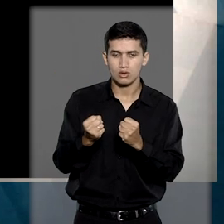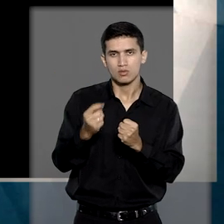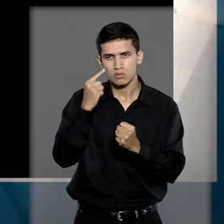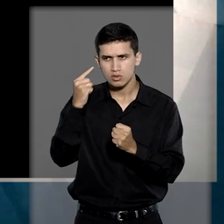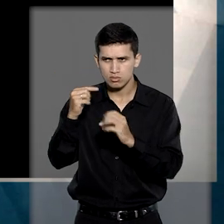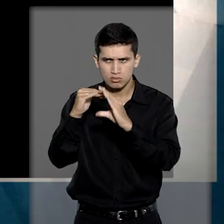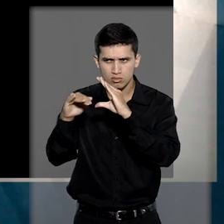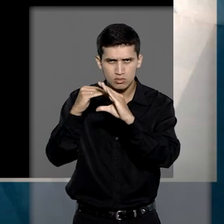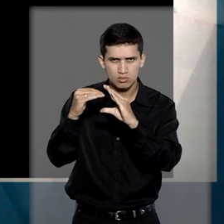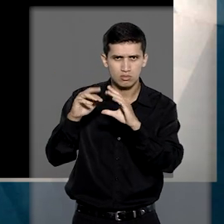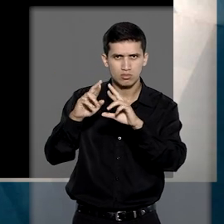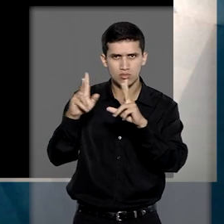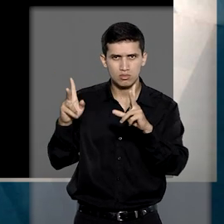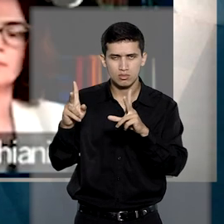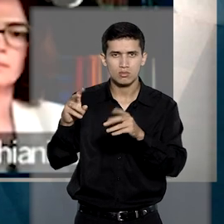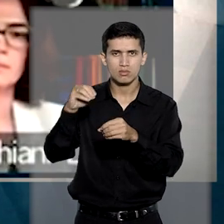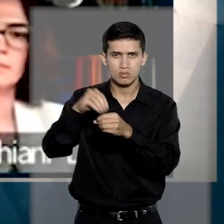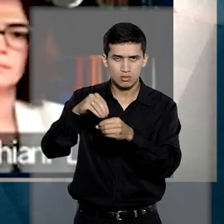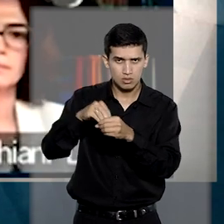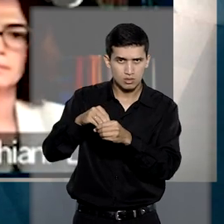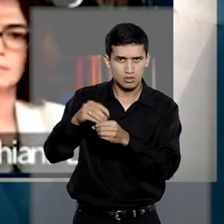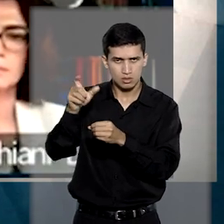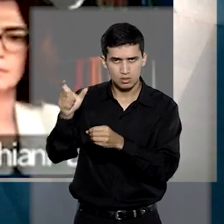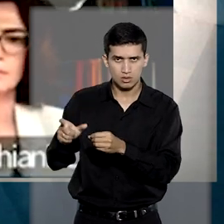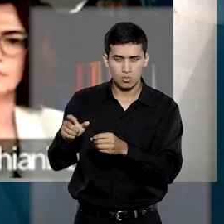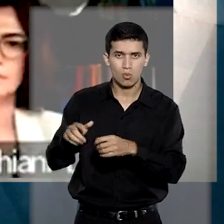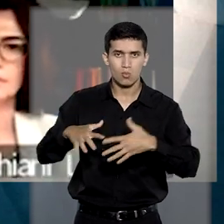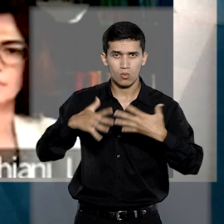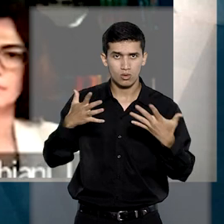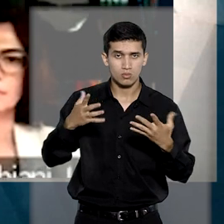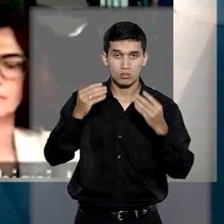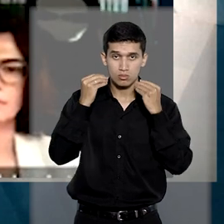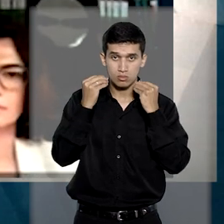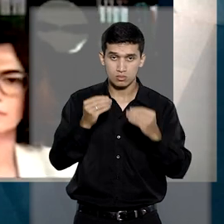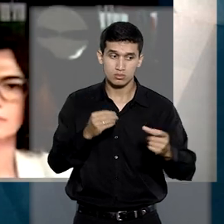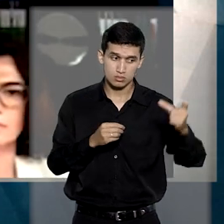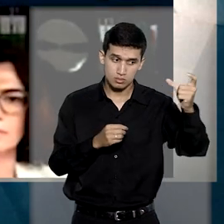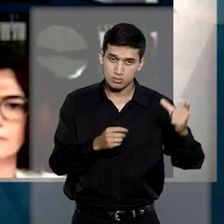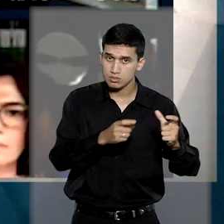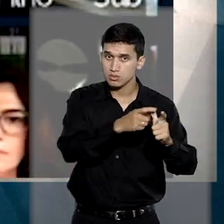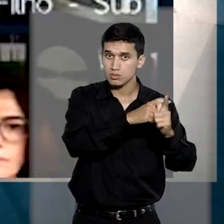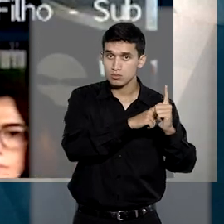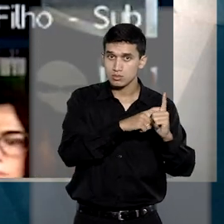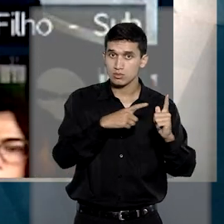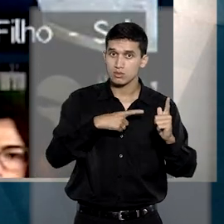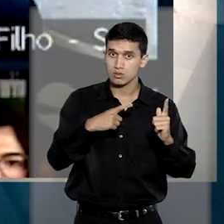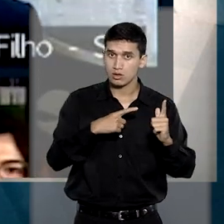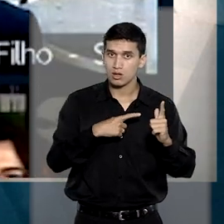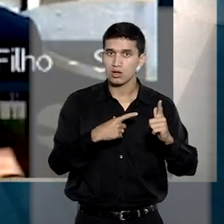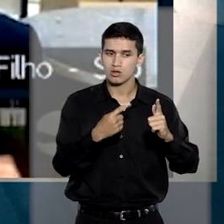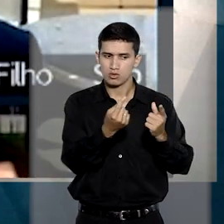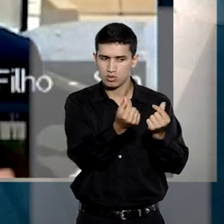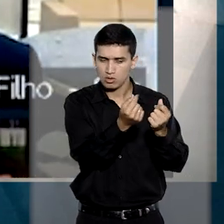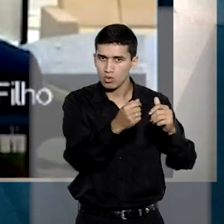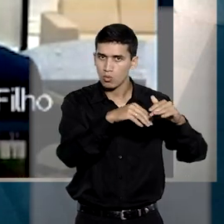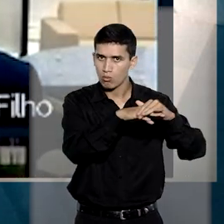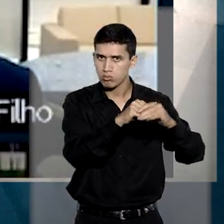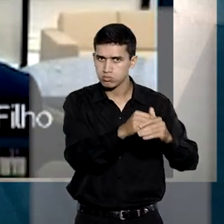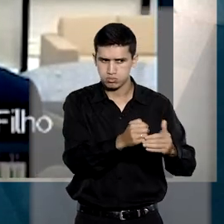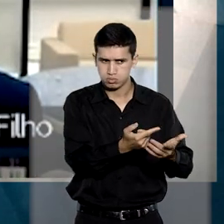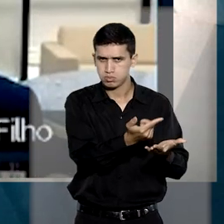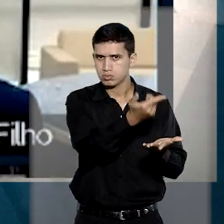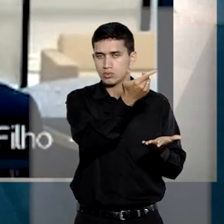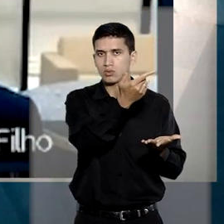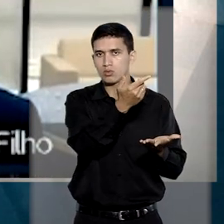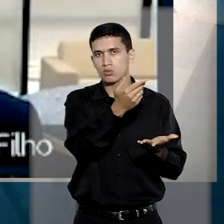meios executivos atípicos de modo subsidiário quando houver indícios de que o devedor possui patrimônio expropriável